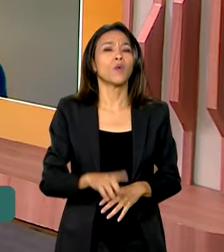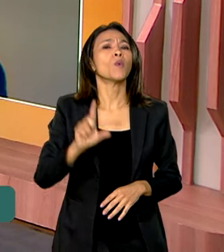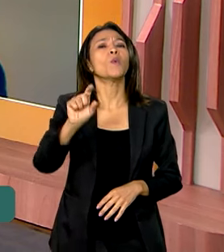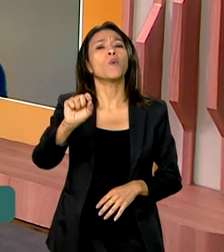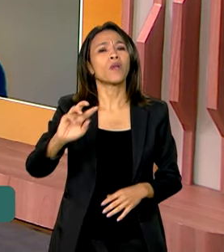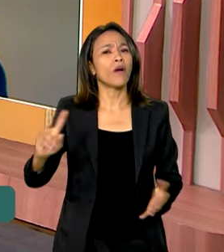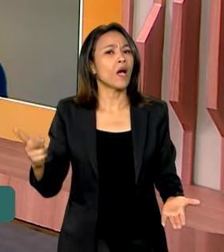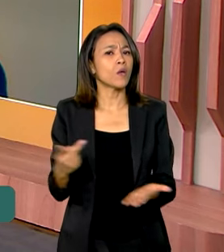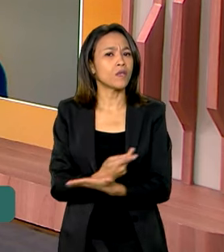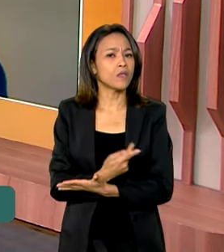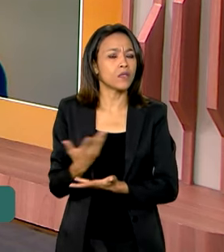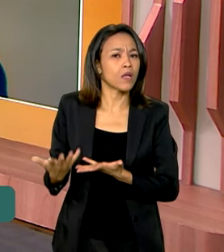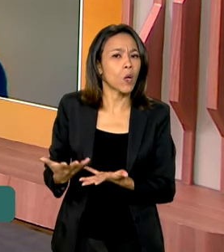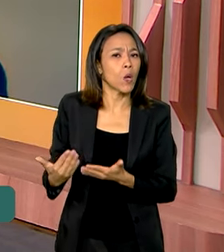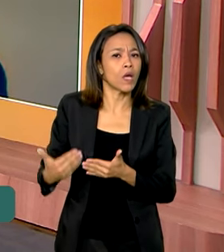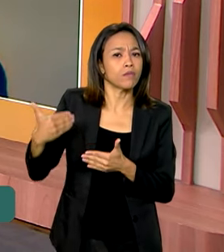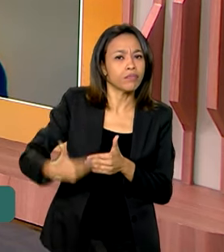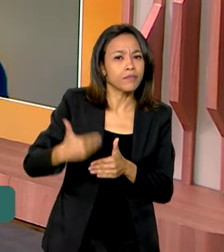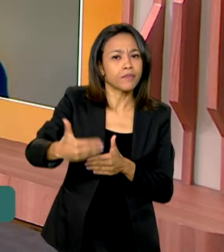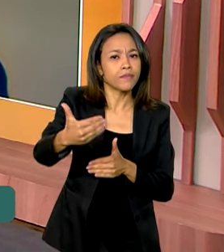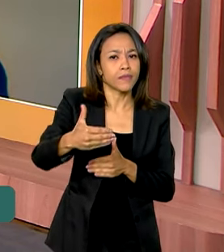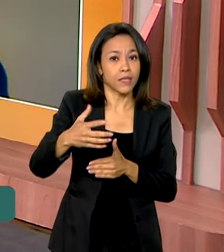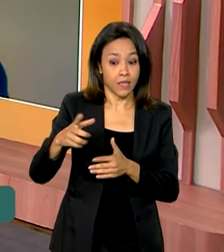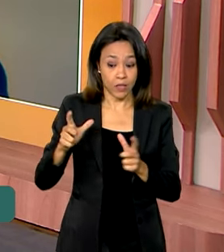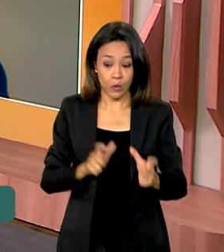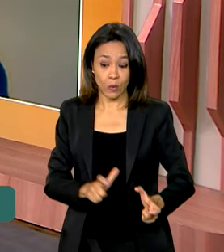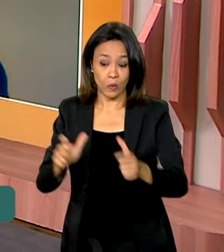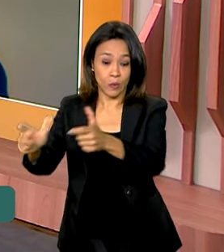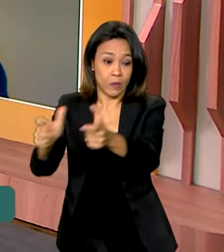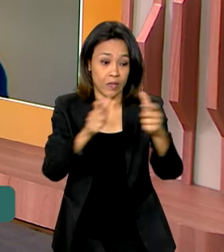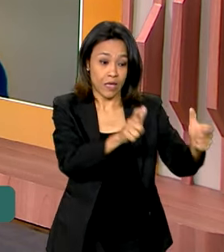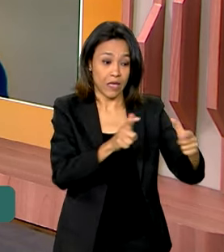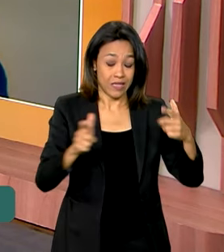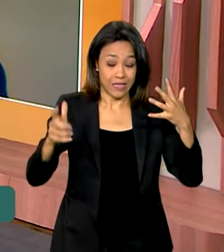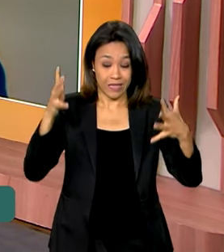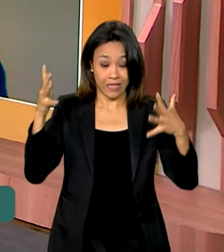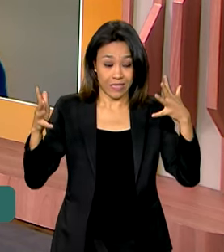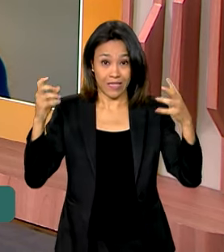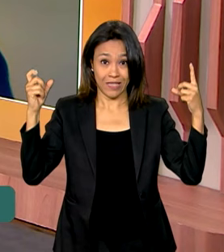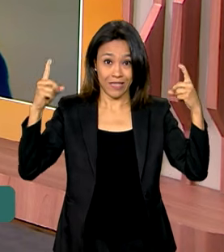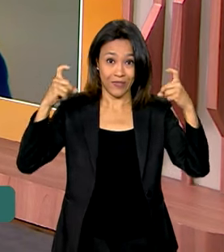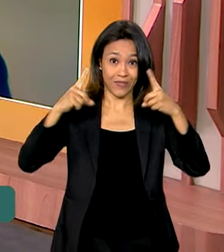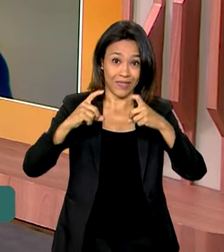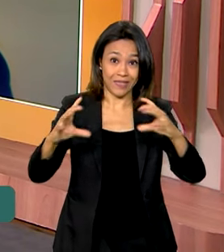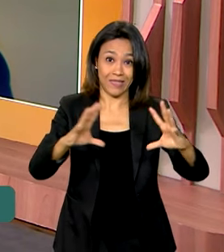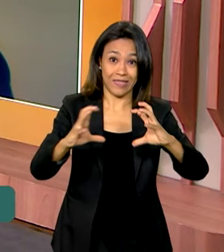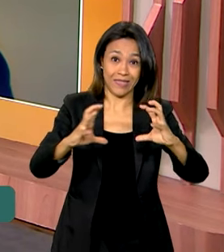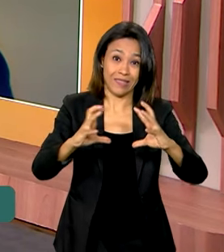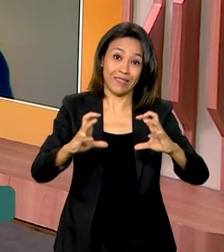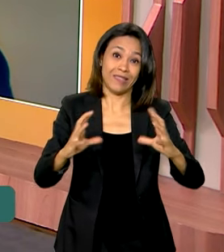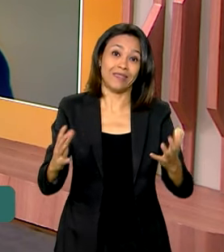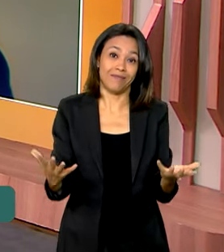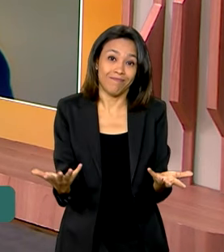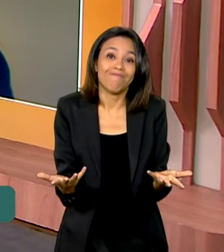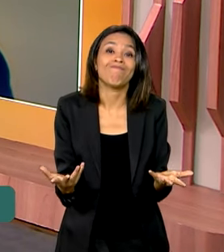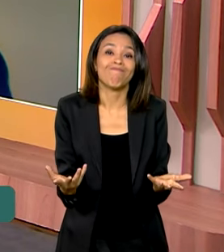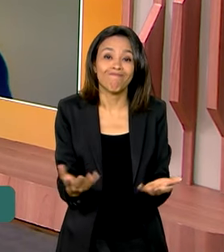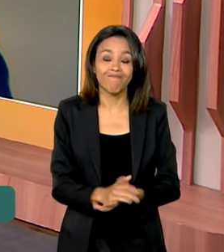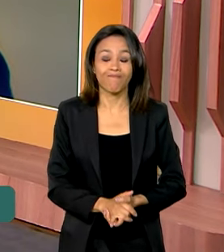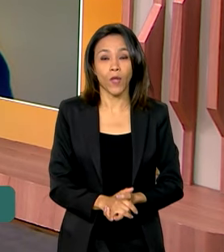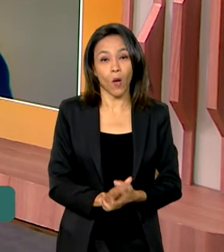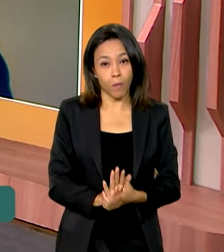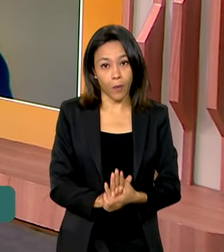vão fazer agora, a partir de agora, nessa região que está um pouco mais complicado ali, o conflito? Bom,